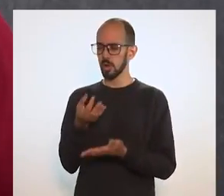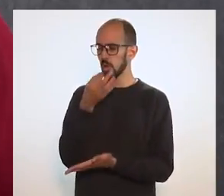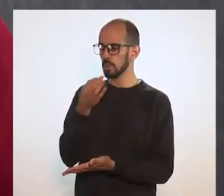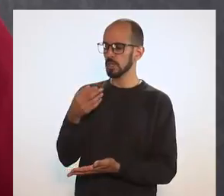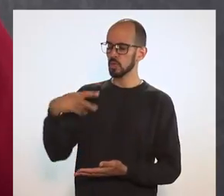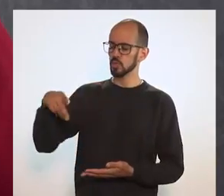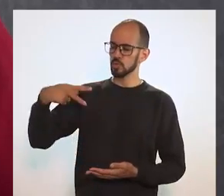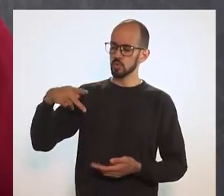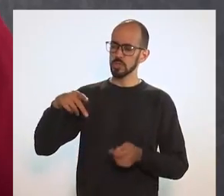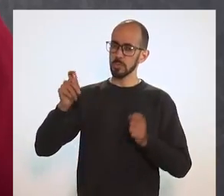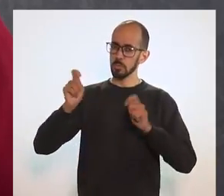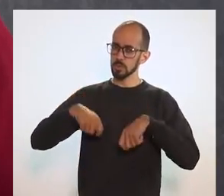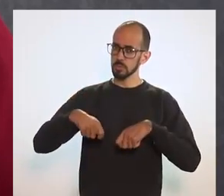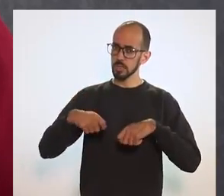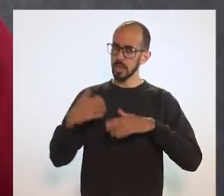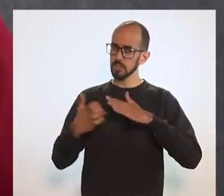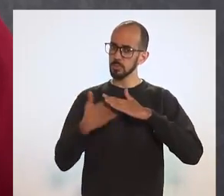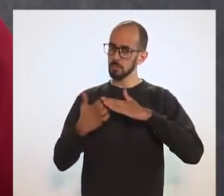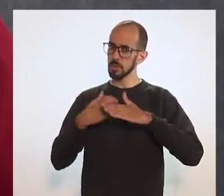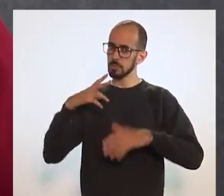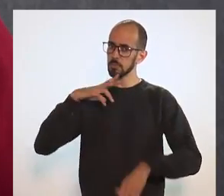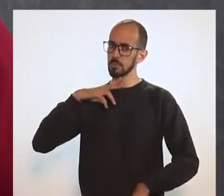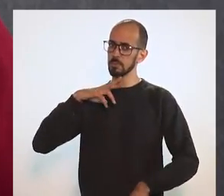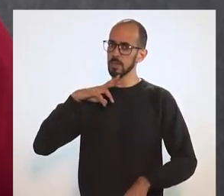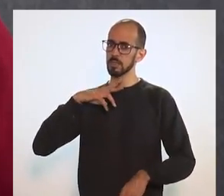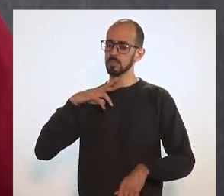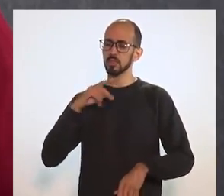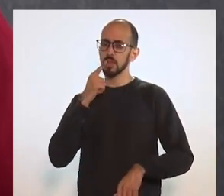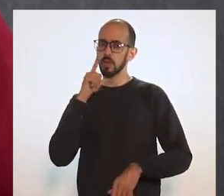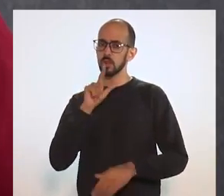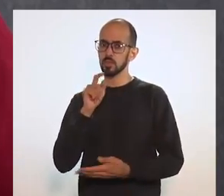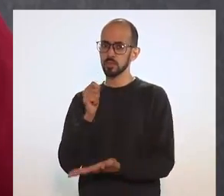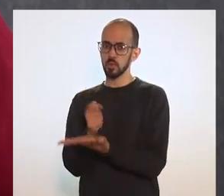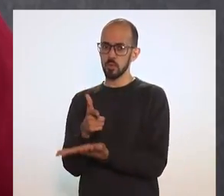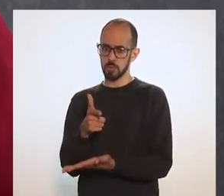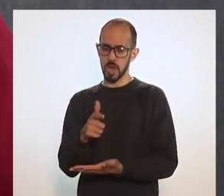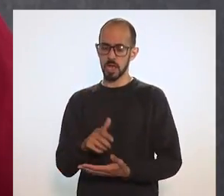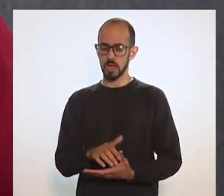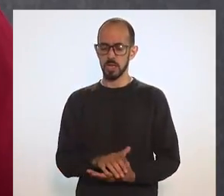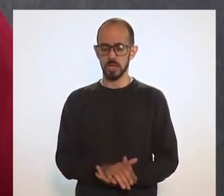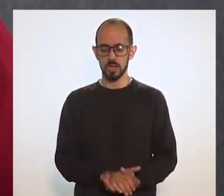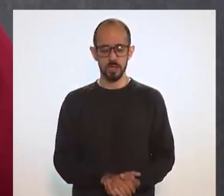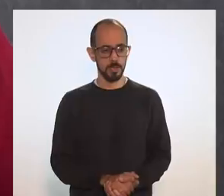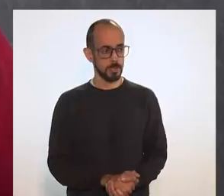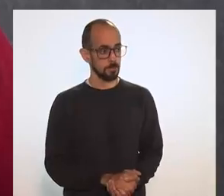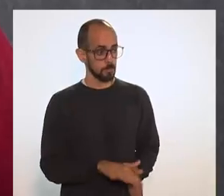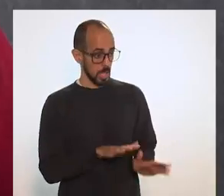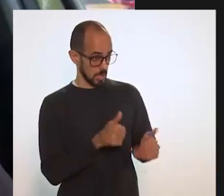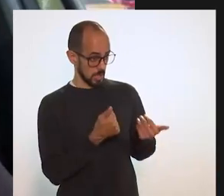essa possibilidade de aquisição pela iniciativa privada?